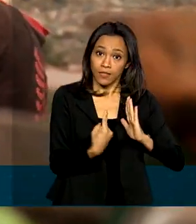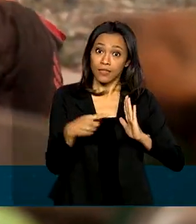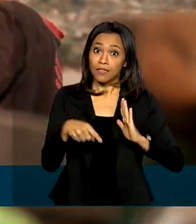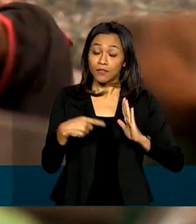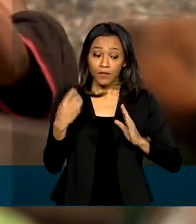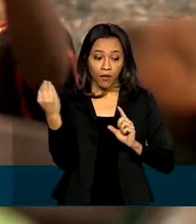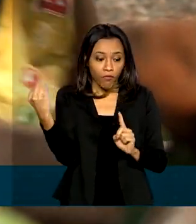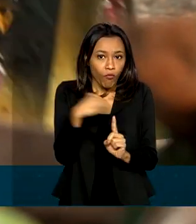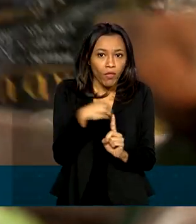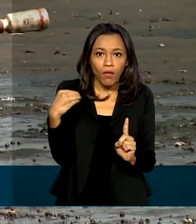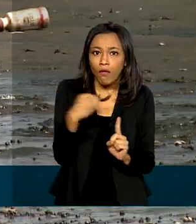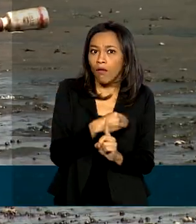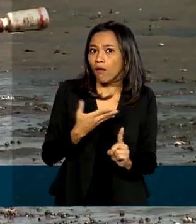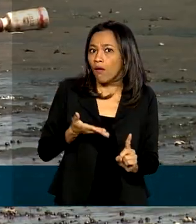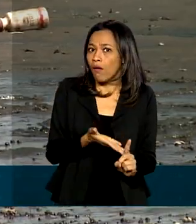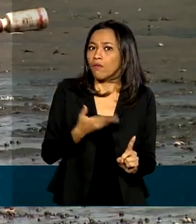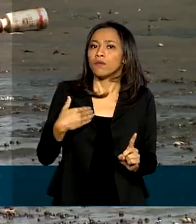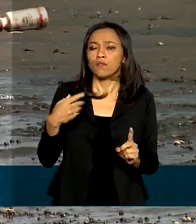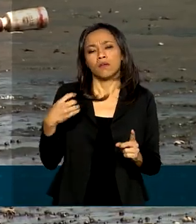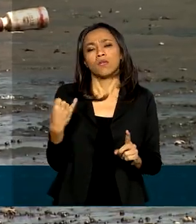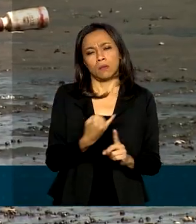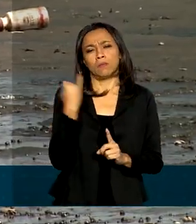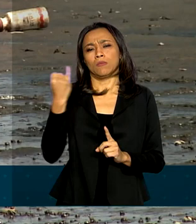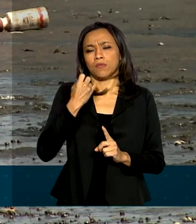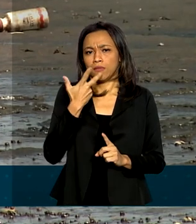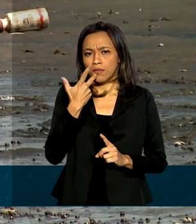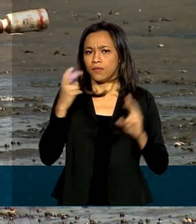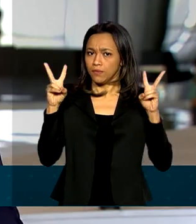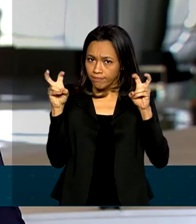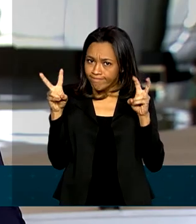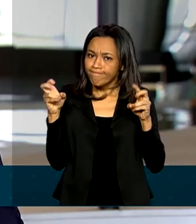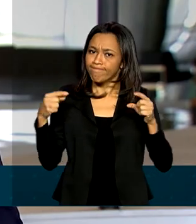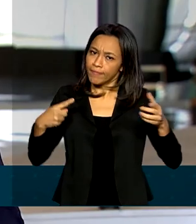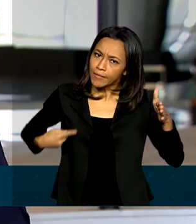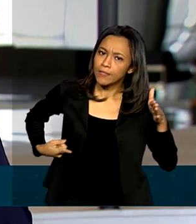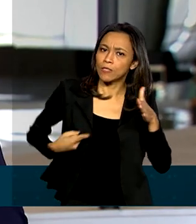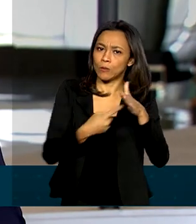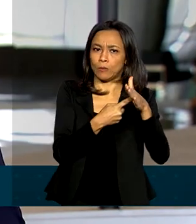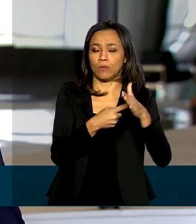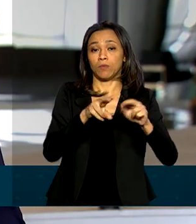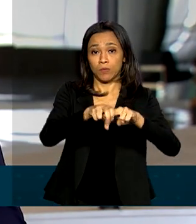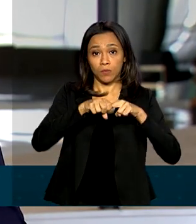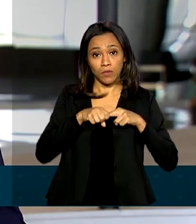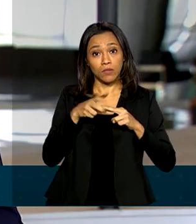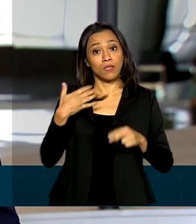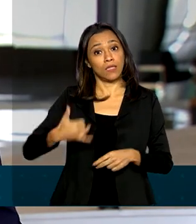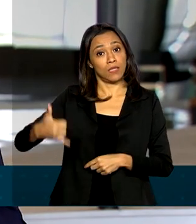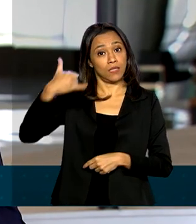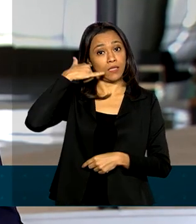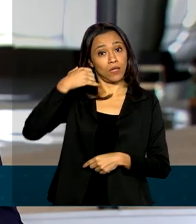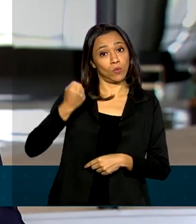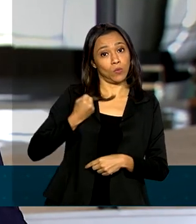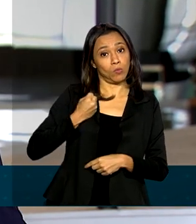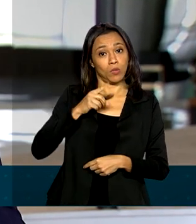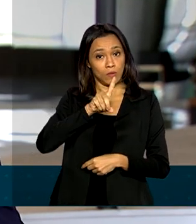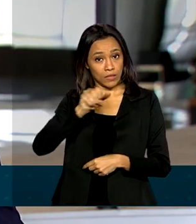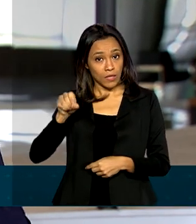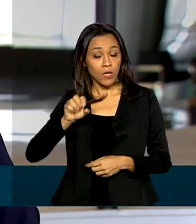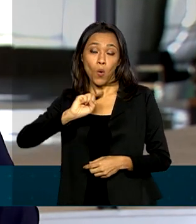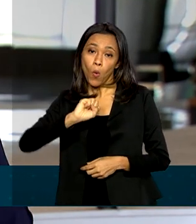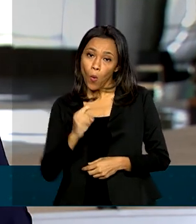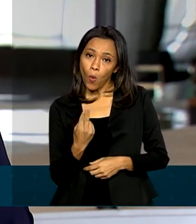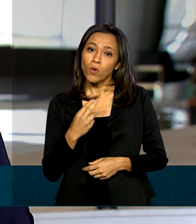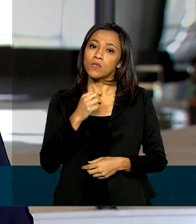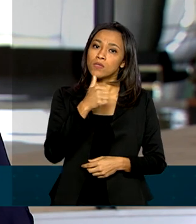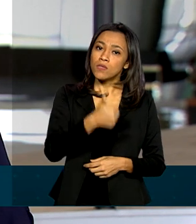vulnerável. Então é importante falar sobre a importância da denúncia. Para isso, vale ligar no Disque 100 ou no Ligue 180.